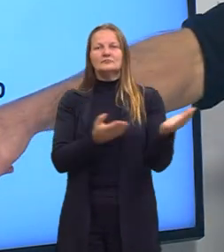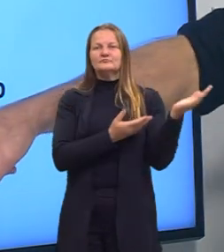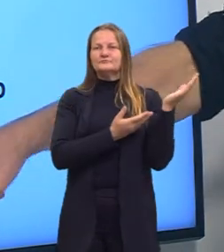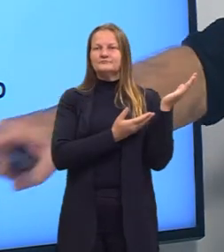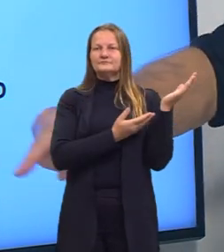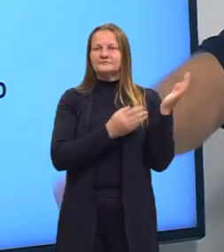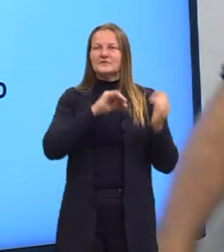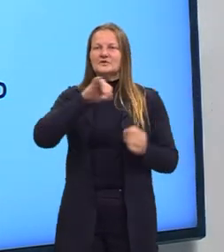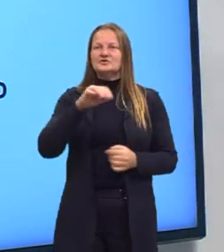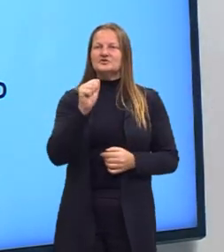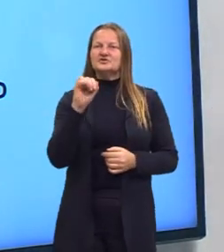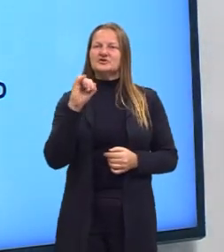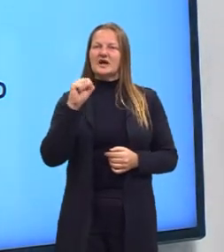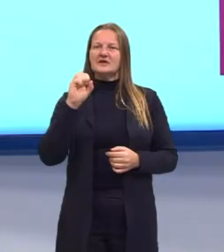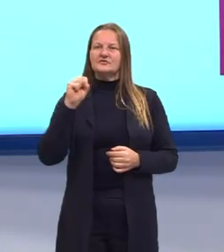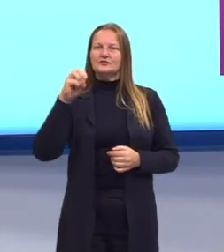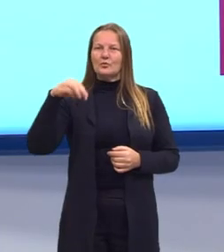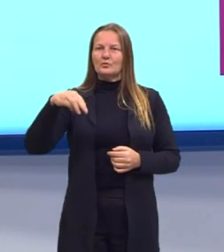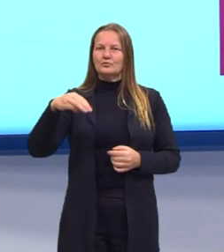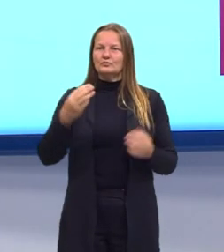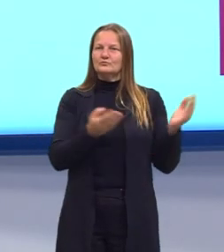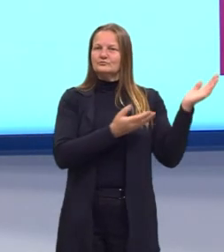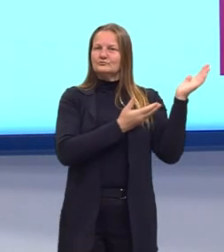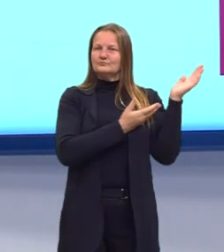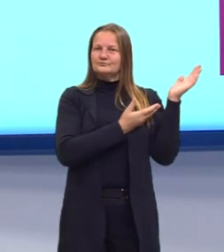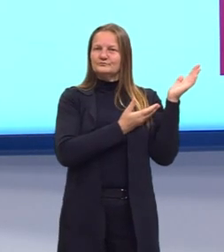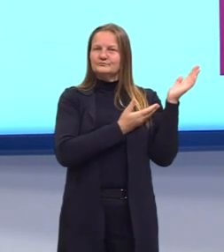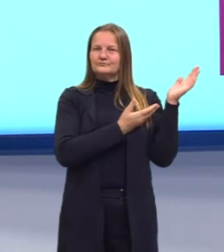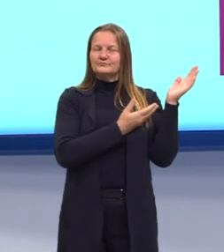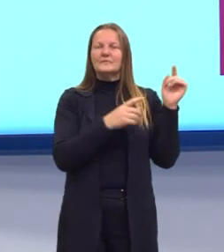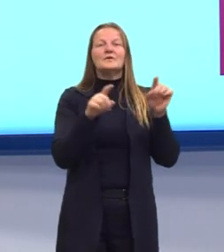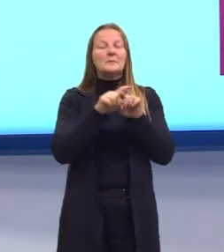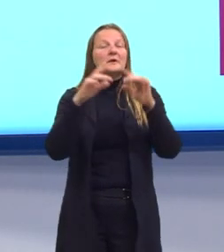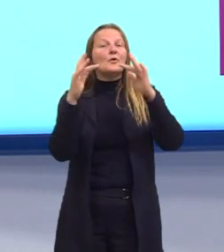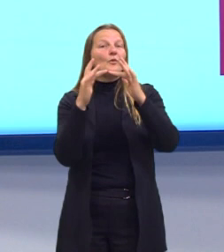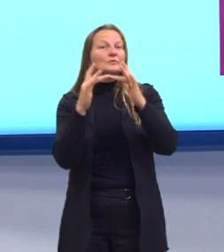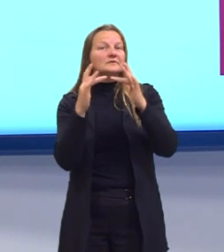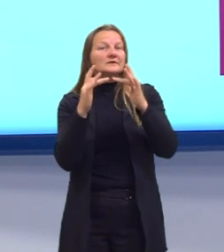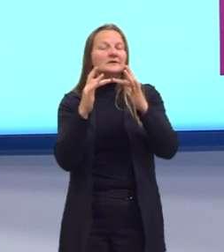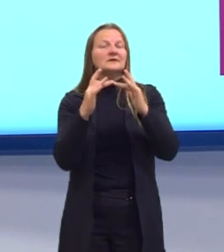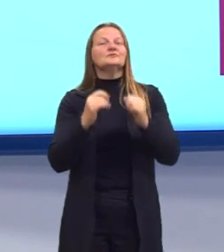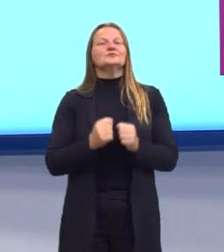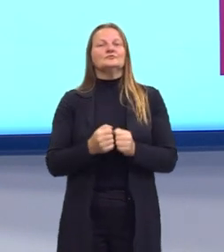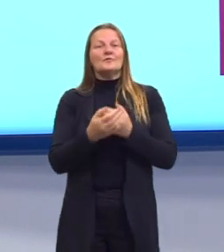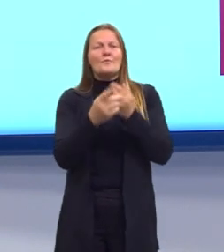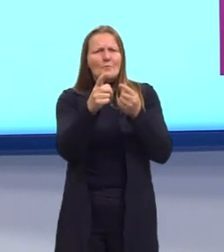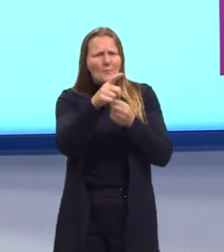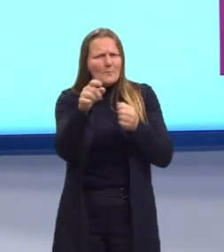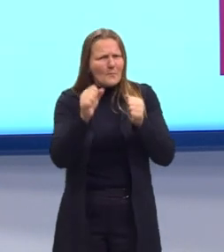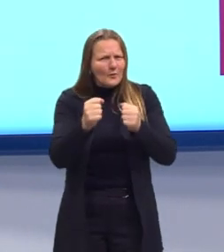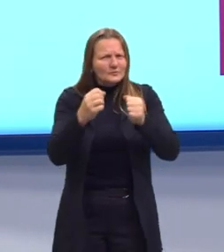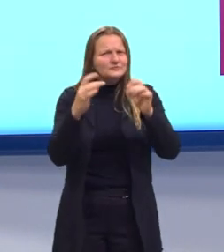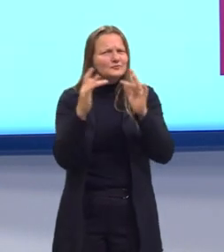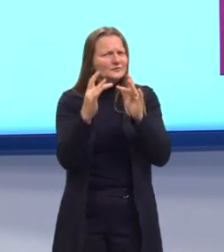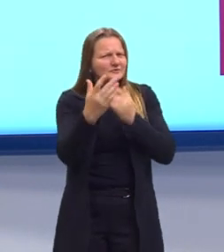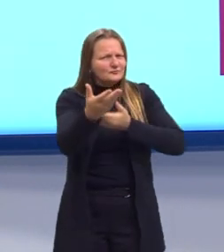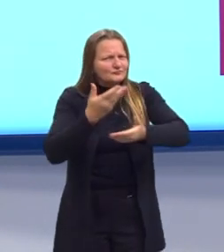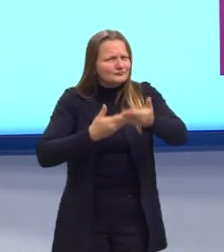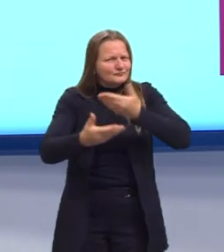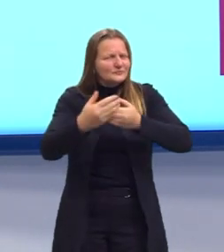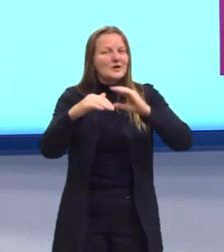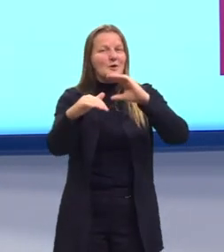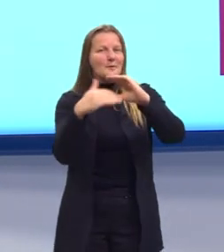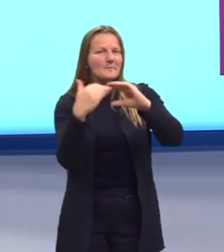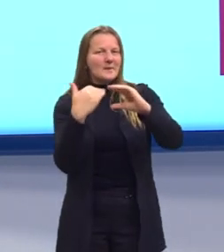o professor Jair São Paulo Bossa. E aqui estão os nossos contatos, se você quiser entrar em contato com a gente, mandar um e-mail,